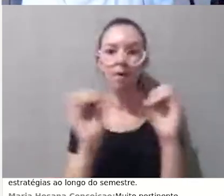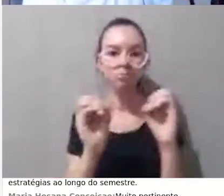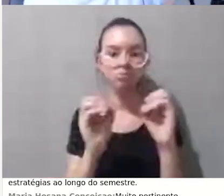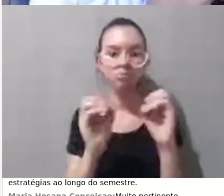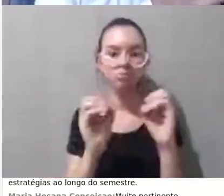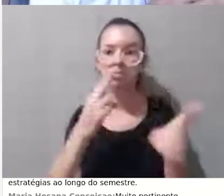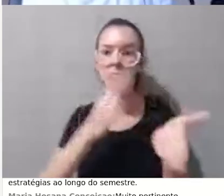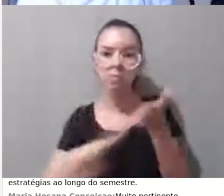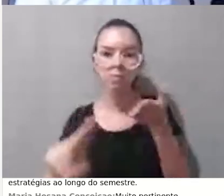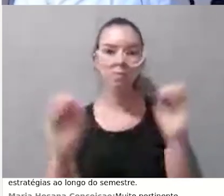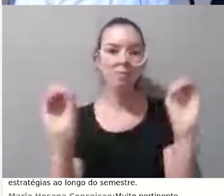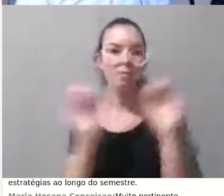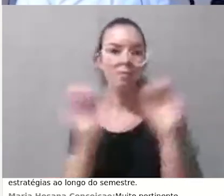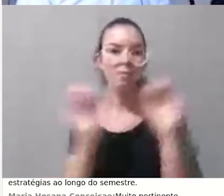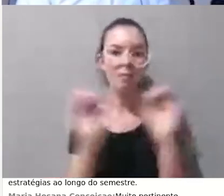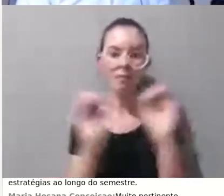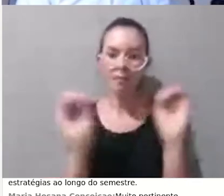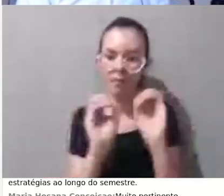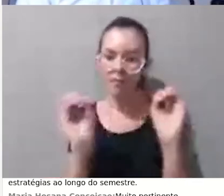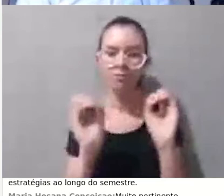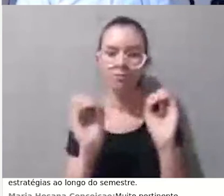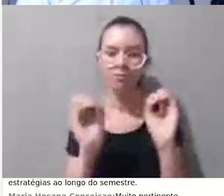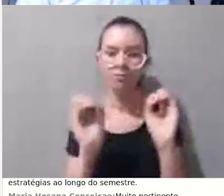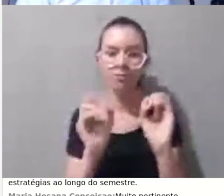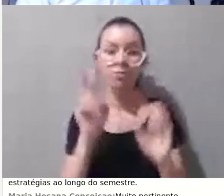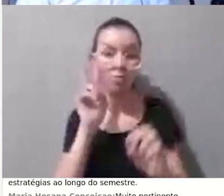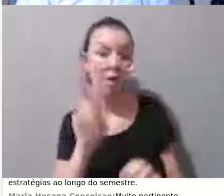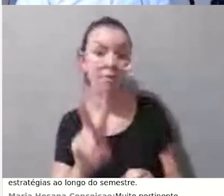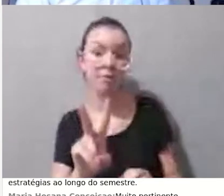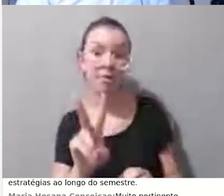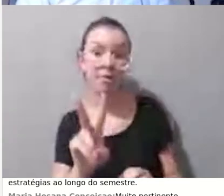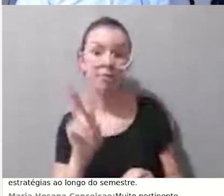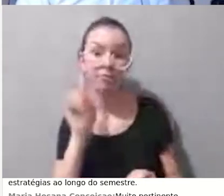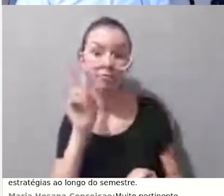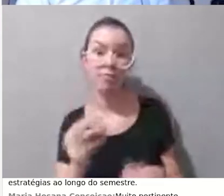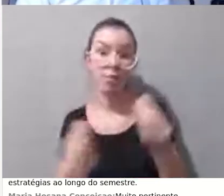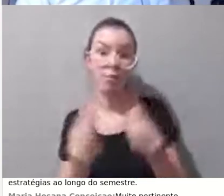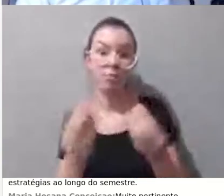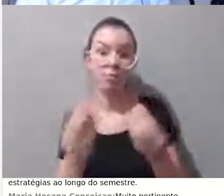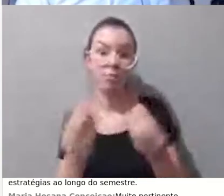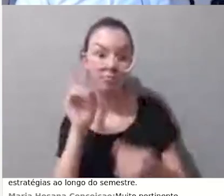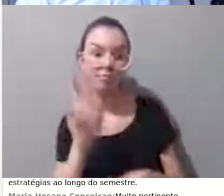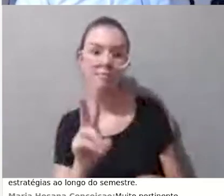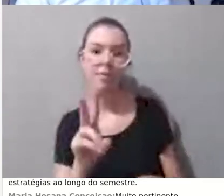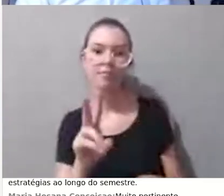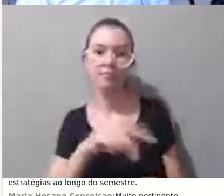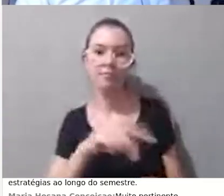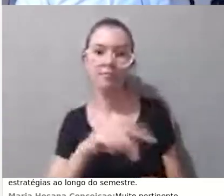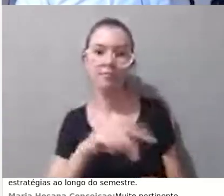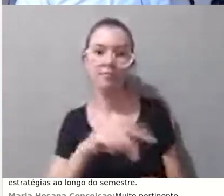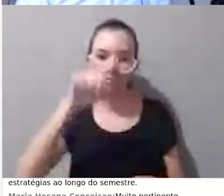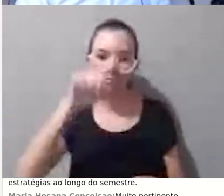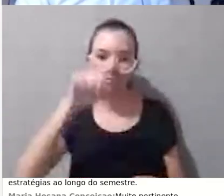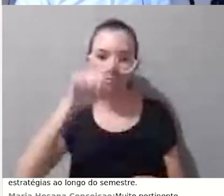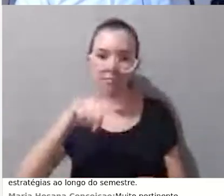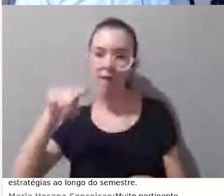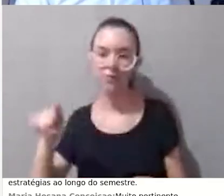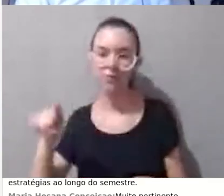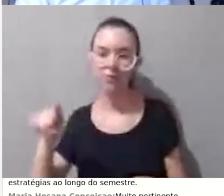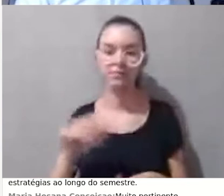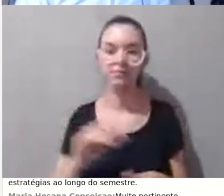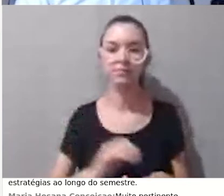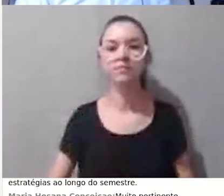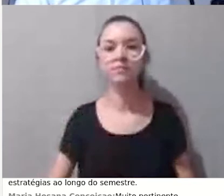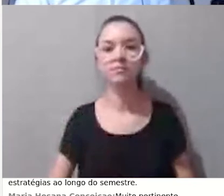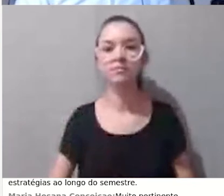e você consegue identificar isso aqui por meio desse recurso aqui que eu vou... Perdão, eu